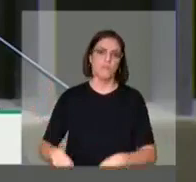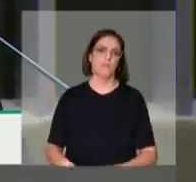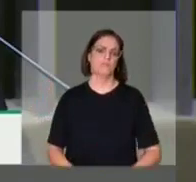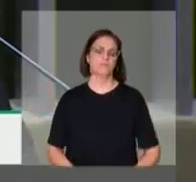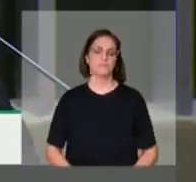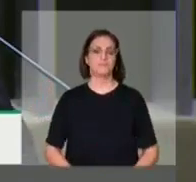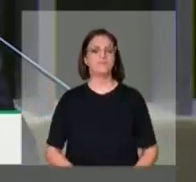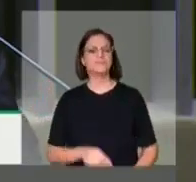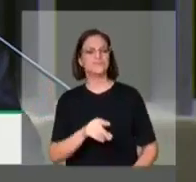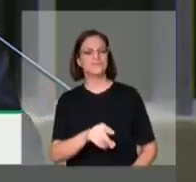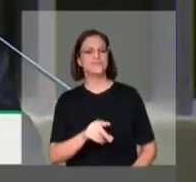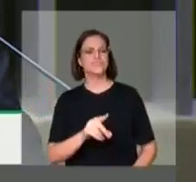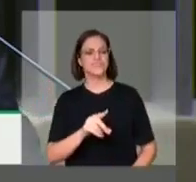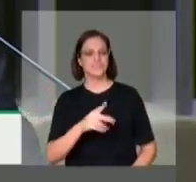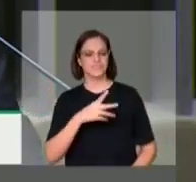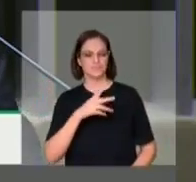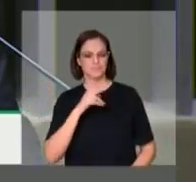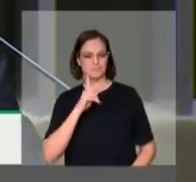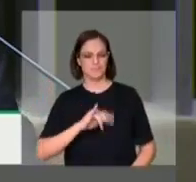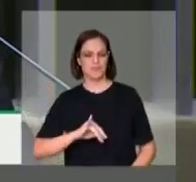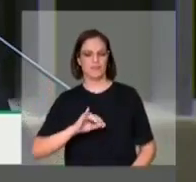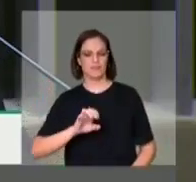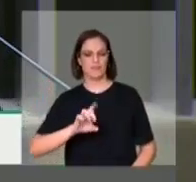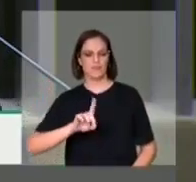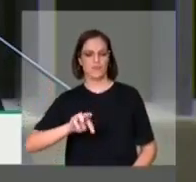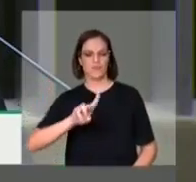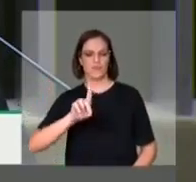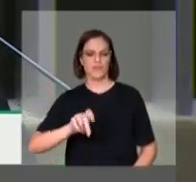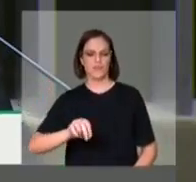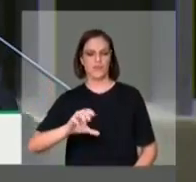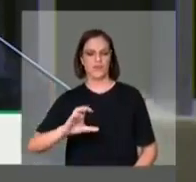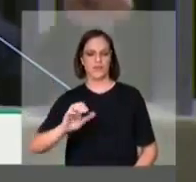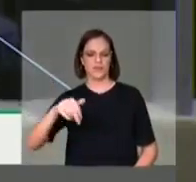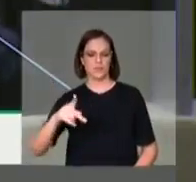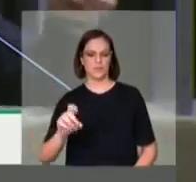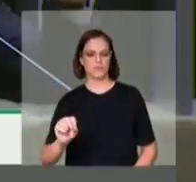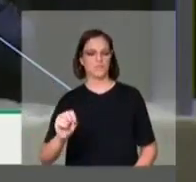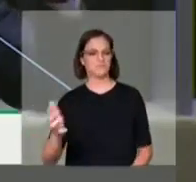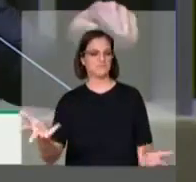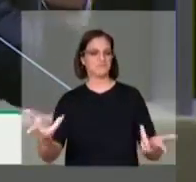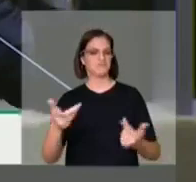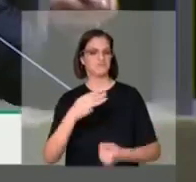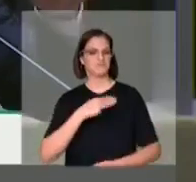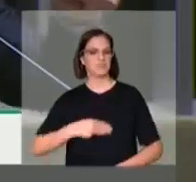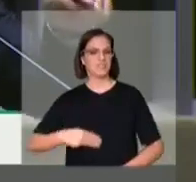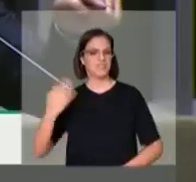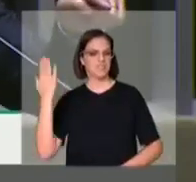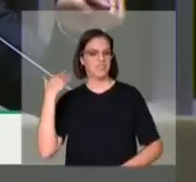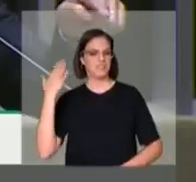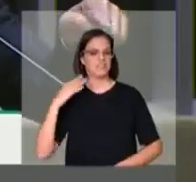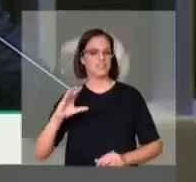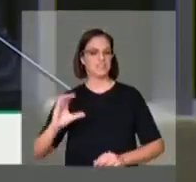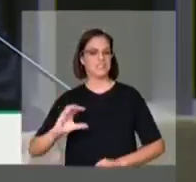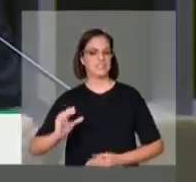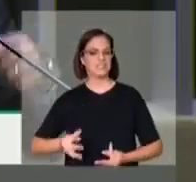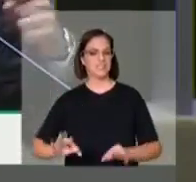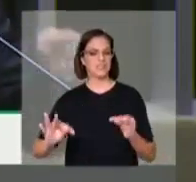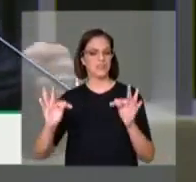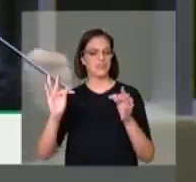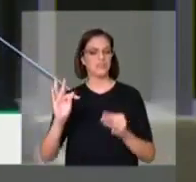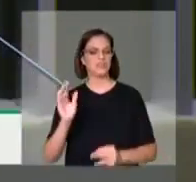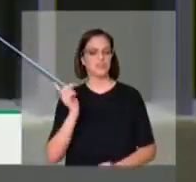Vossa Excelência, que é filho de Eduardo Campos, que foi um grande ministro da ciência e tecnologia desse país, onde os recursos para a ciência e tecnologia